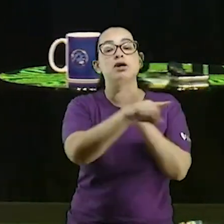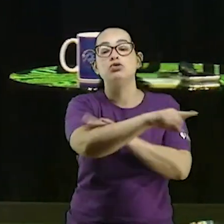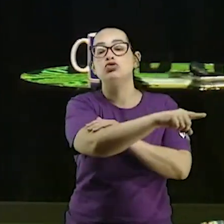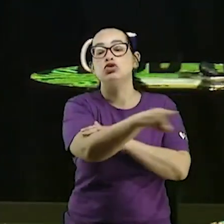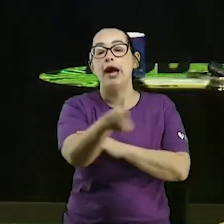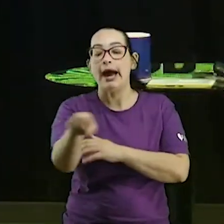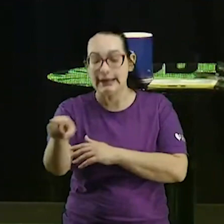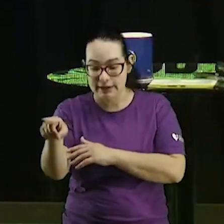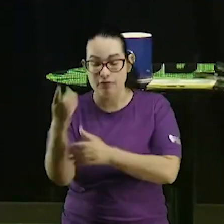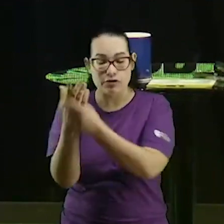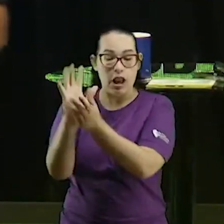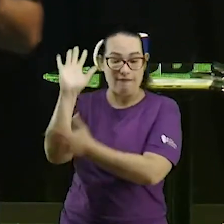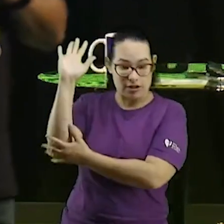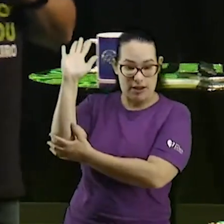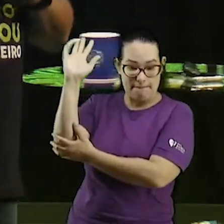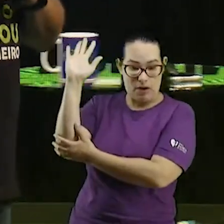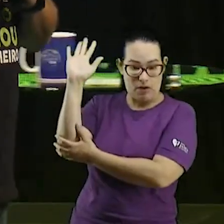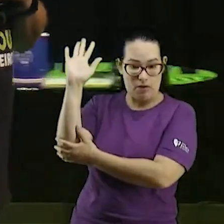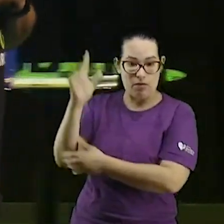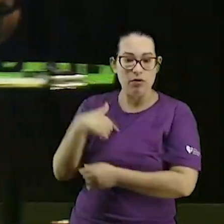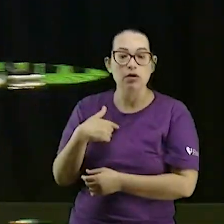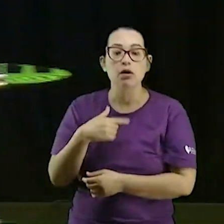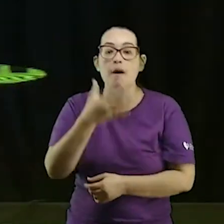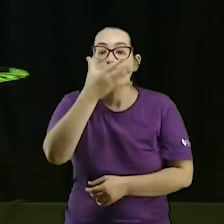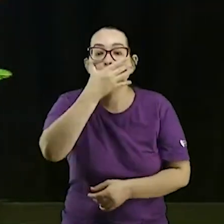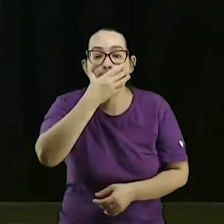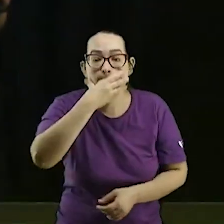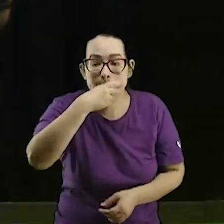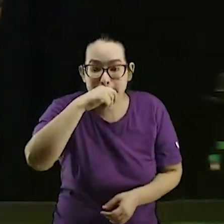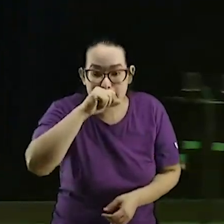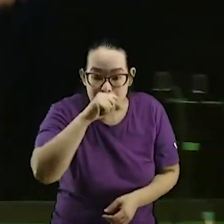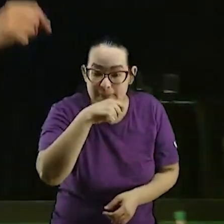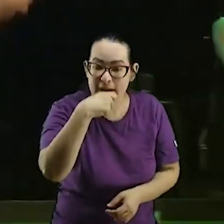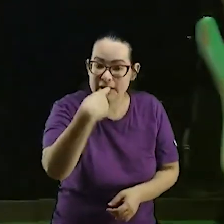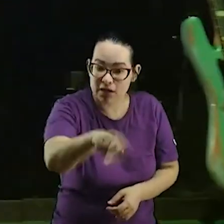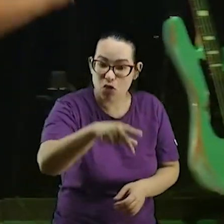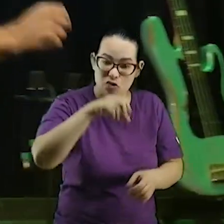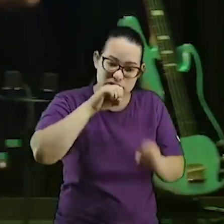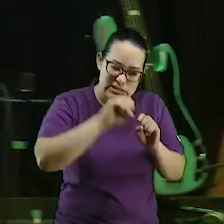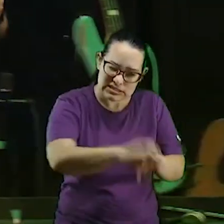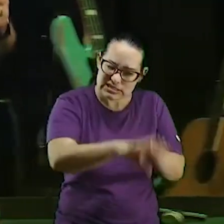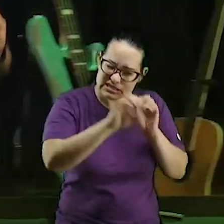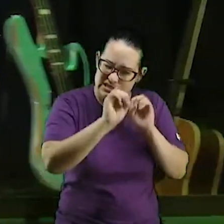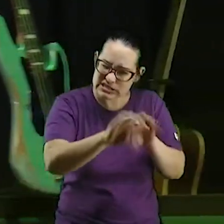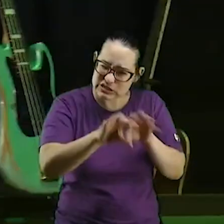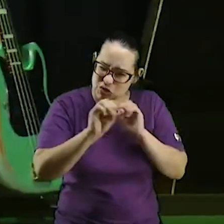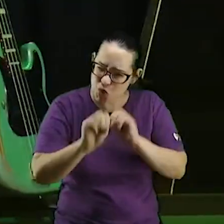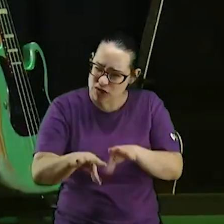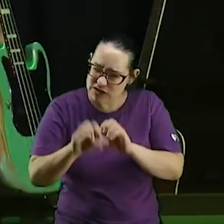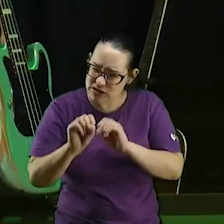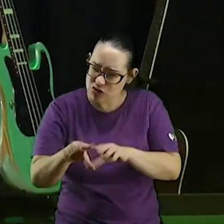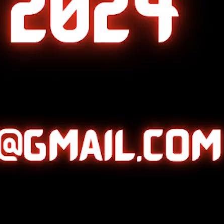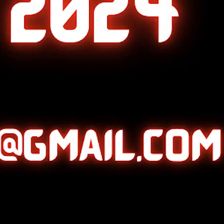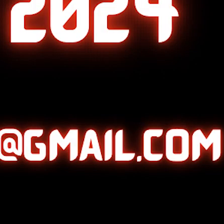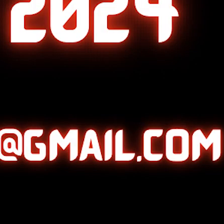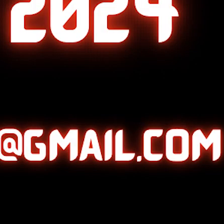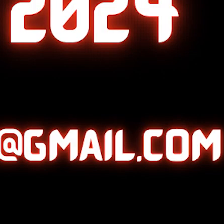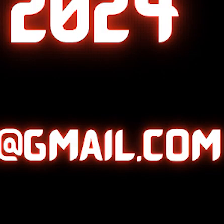seu pai preste atenção o seu pai te ensinou a investir levanta a mão o pai ensinou